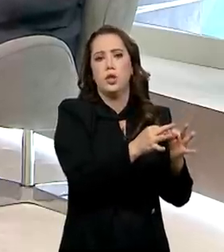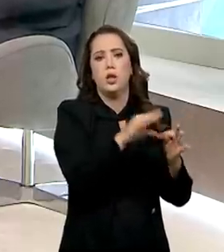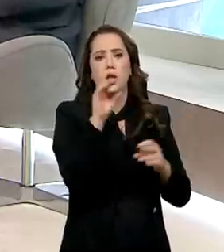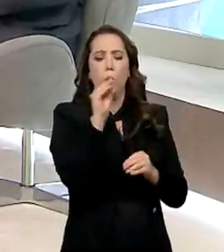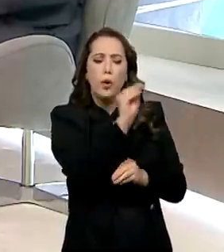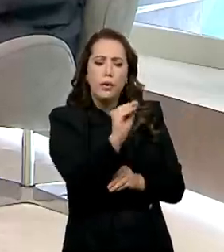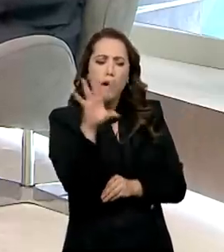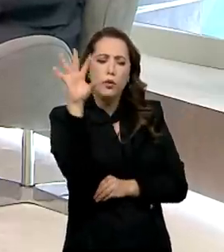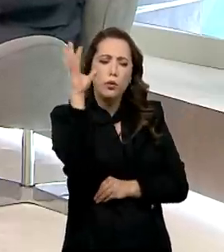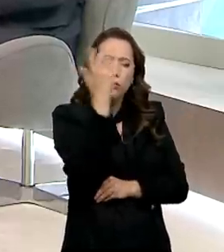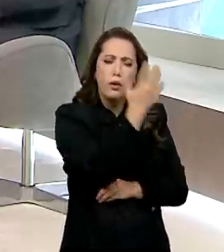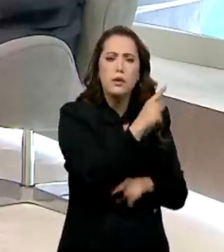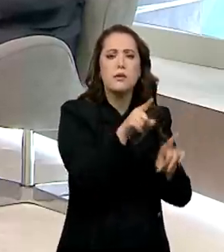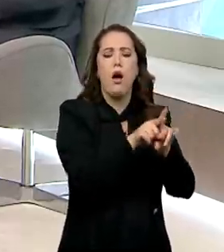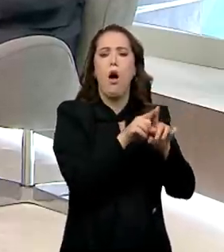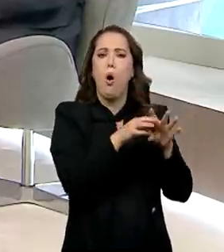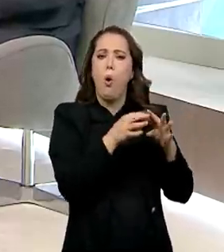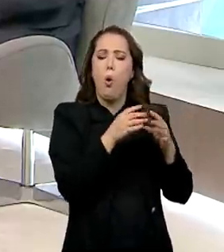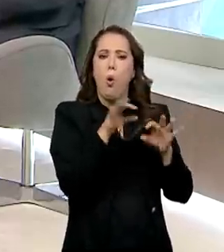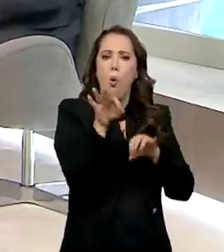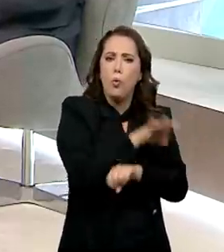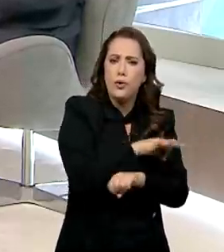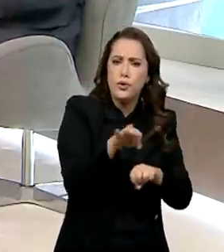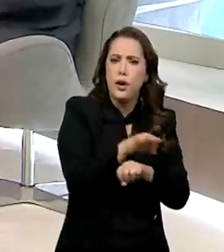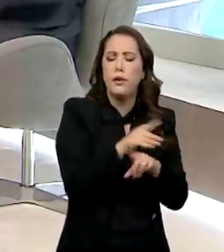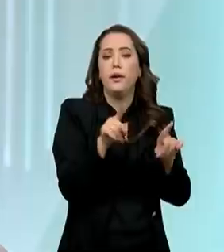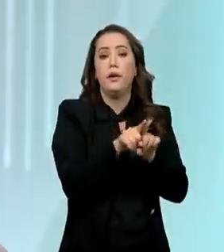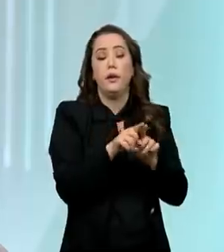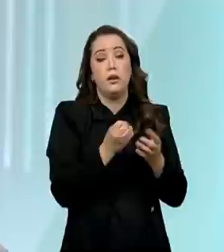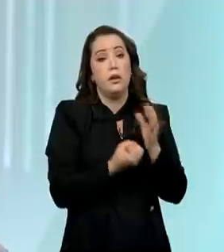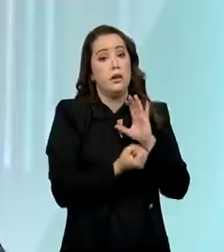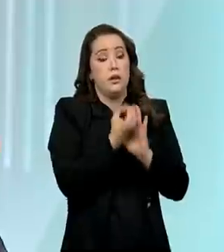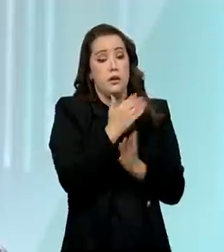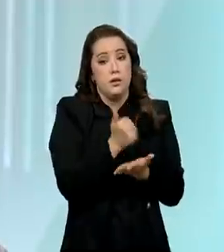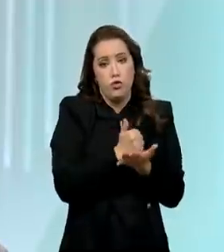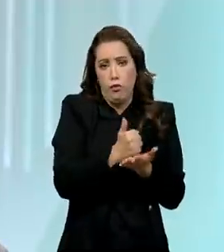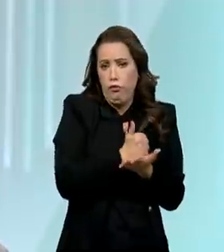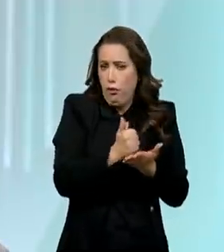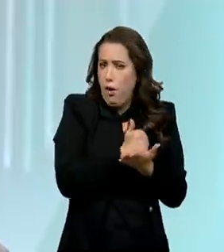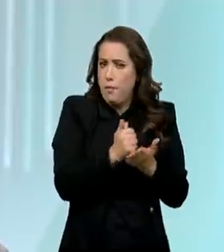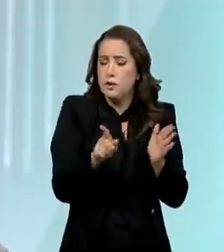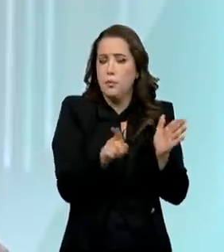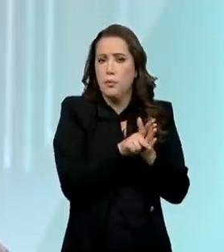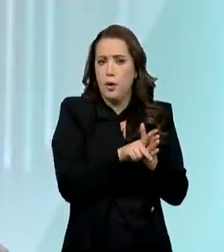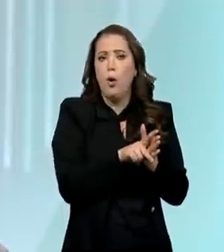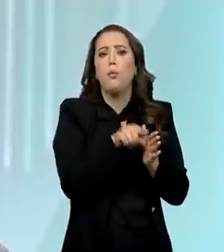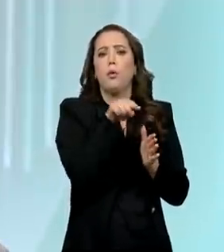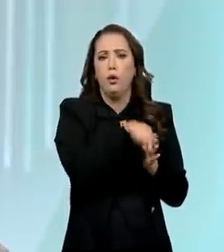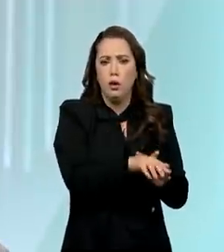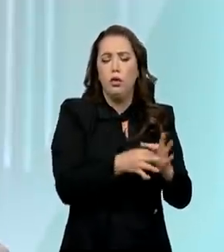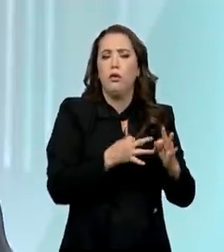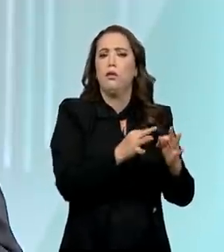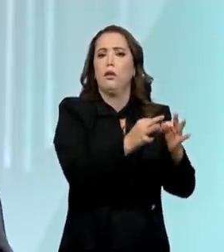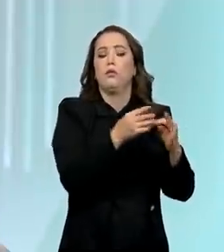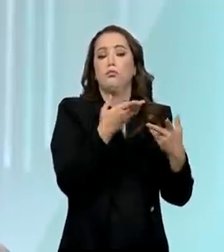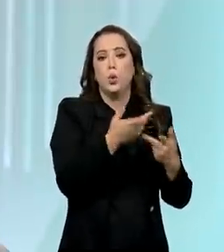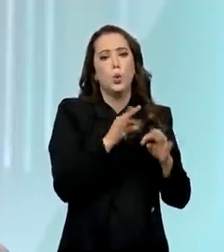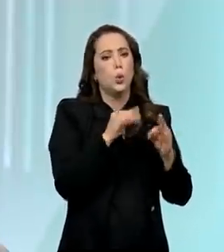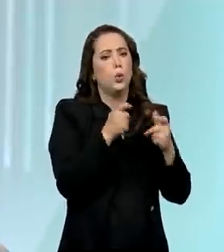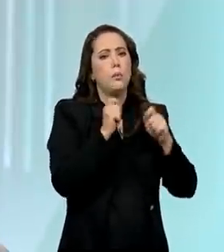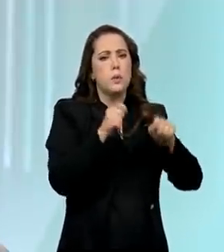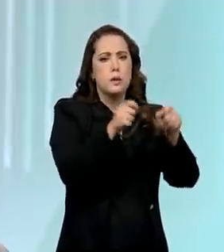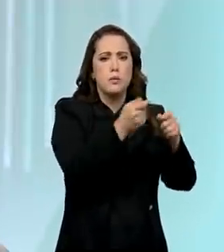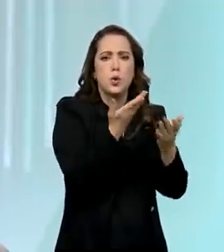monitoramento, desenvolvimento de fármacos florestais. Tudo que for possível você extrair dessa economia verde, precisa de